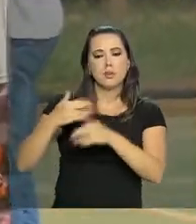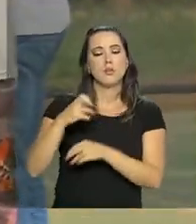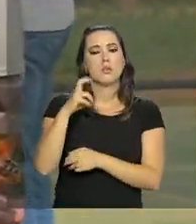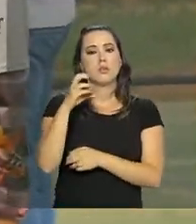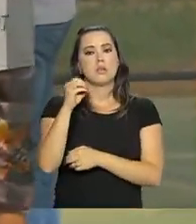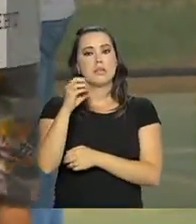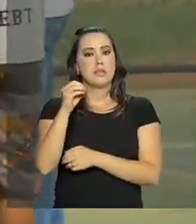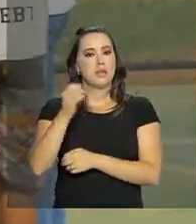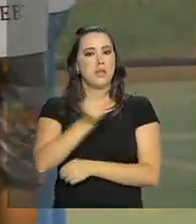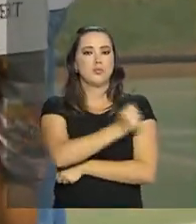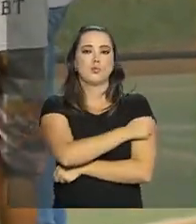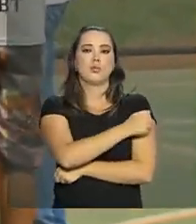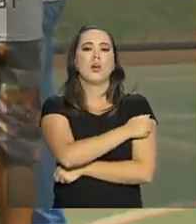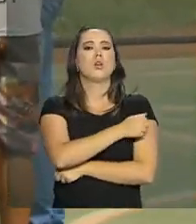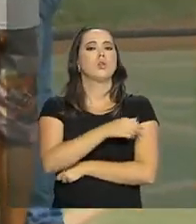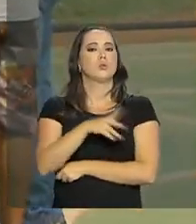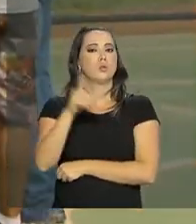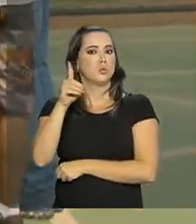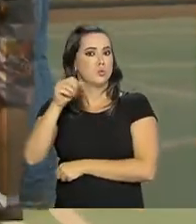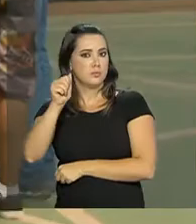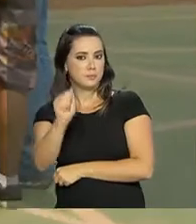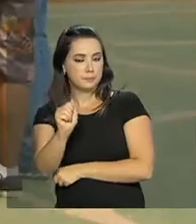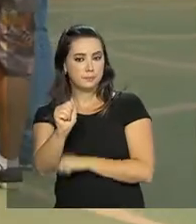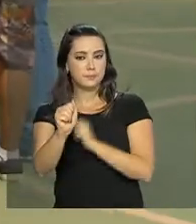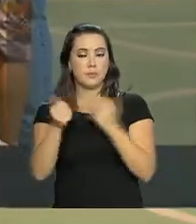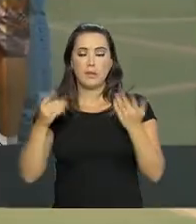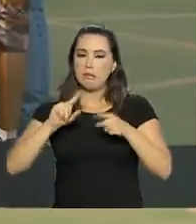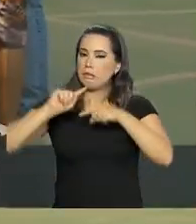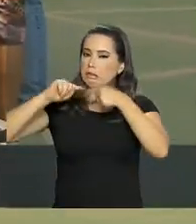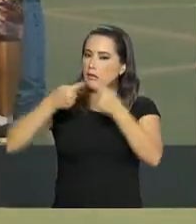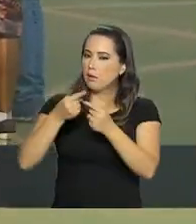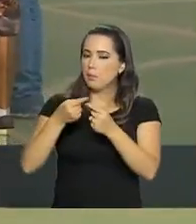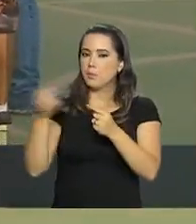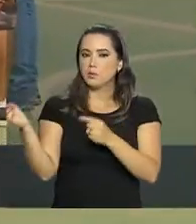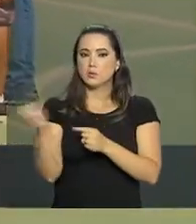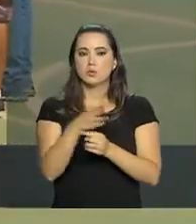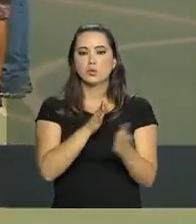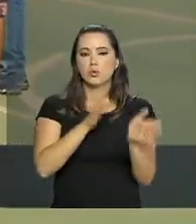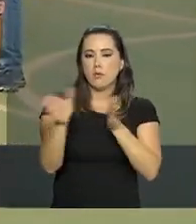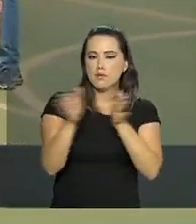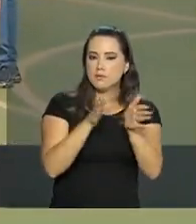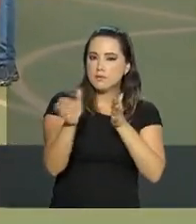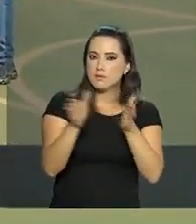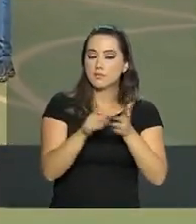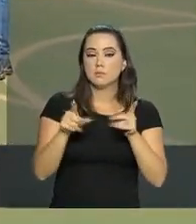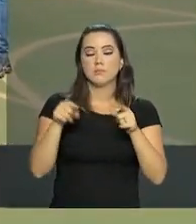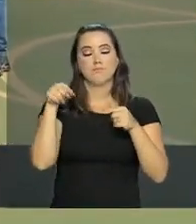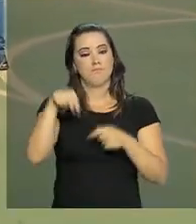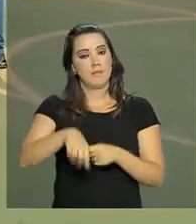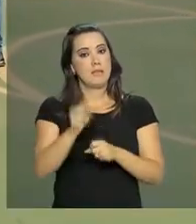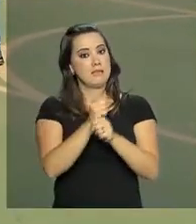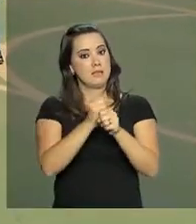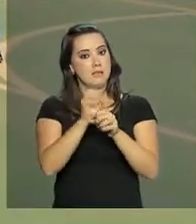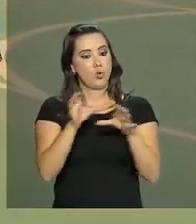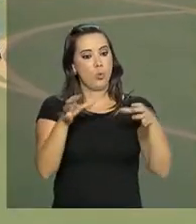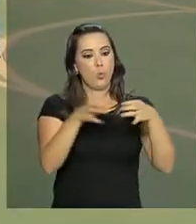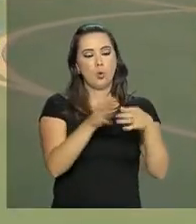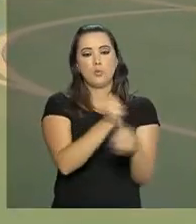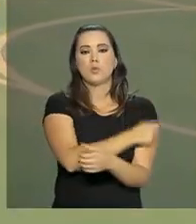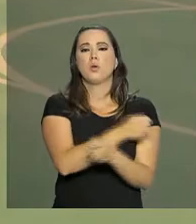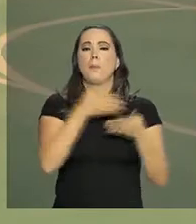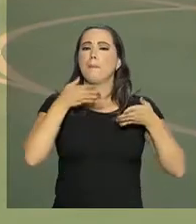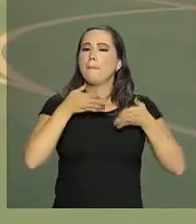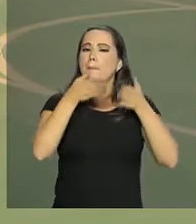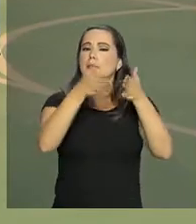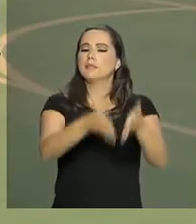500 alunos com deficiência auditiva. Após a adoção de medidas de acessibilidade, esses alunos puderam participar